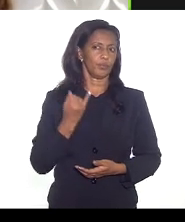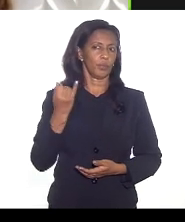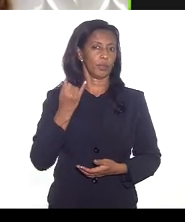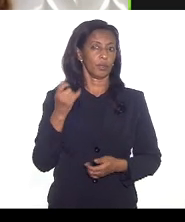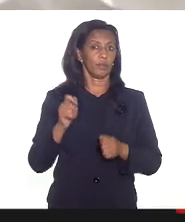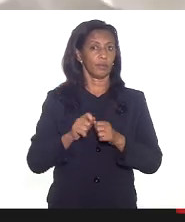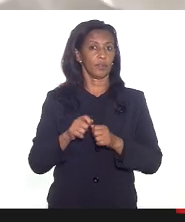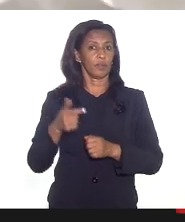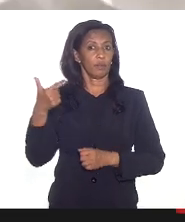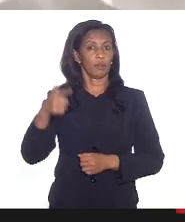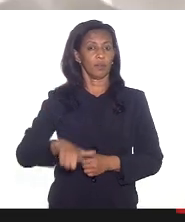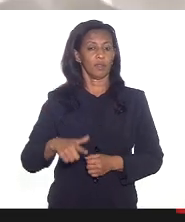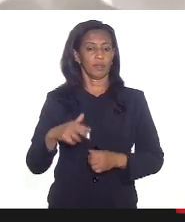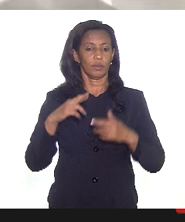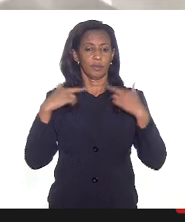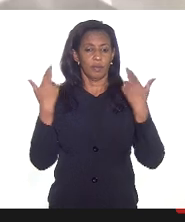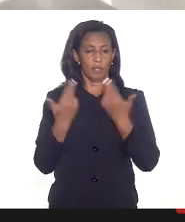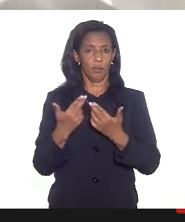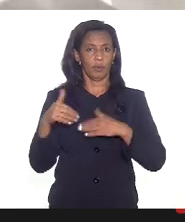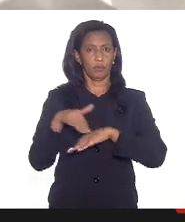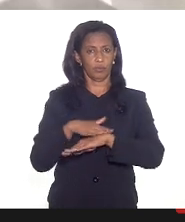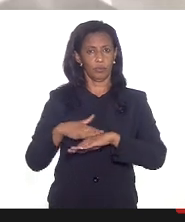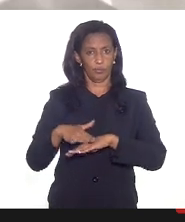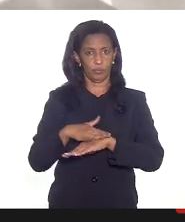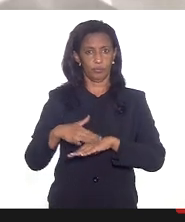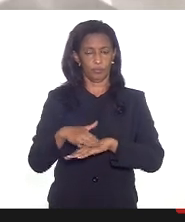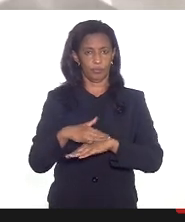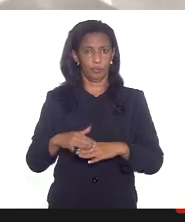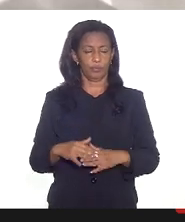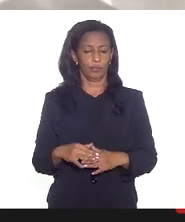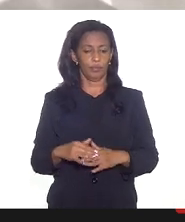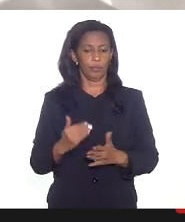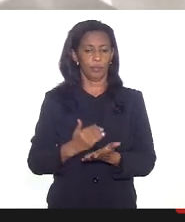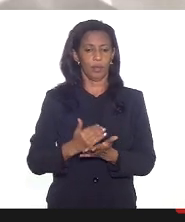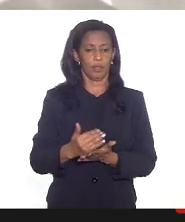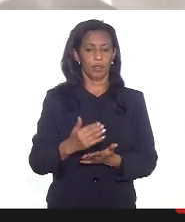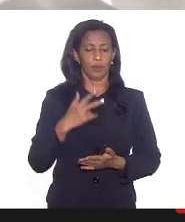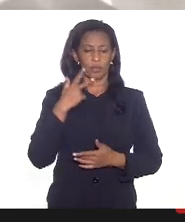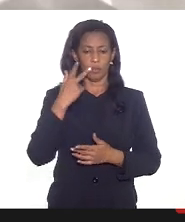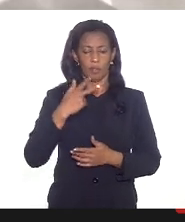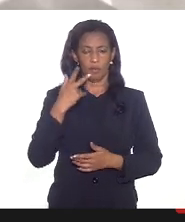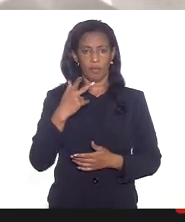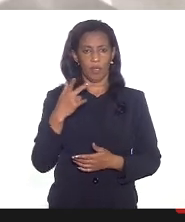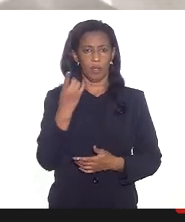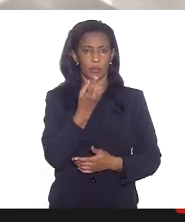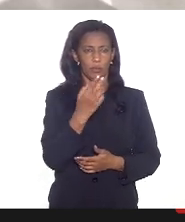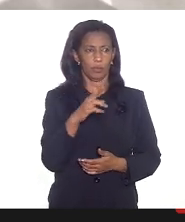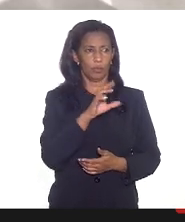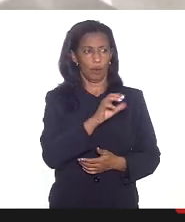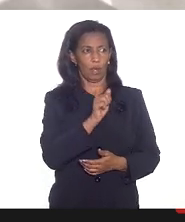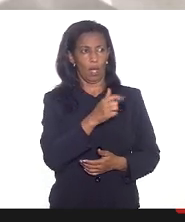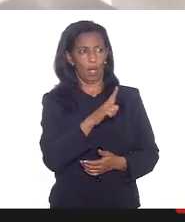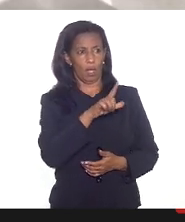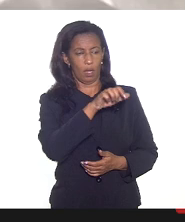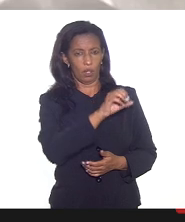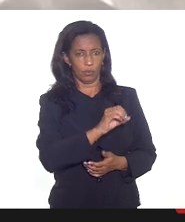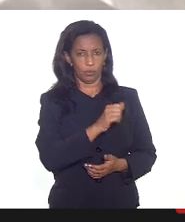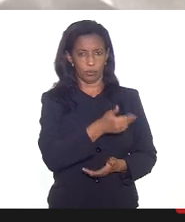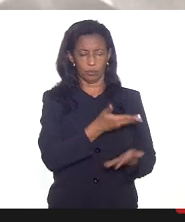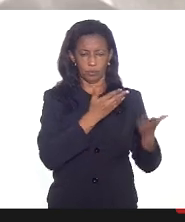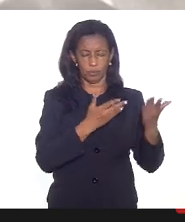nós façamos uma segunda rodada de conversa sobretudo a partir da fala do doutor Carlos Vasconcelos